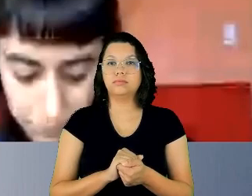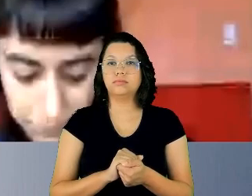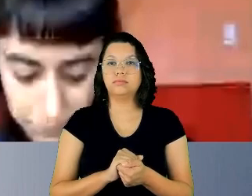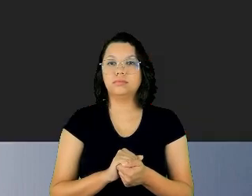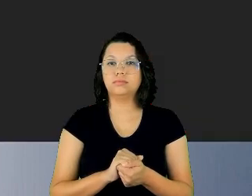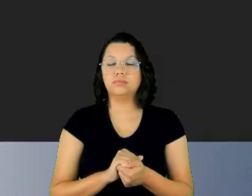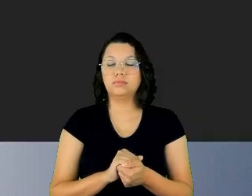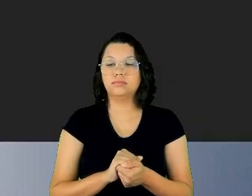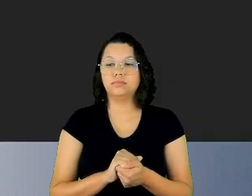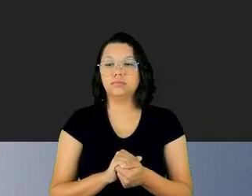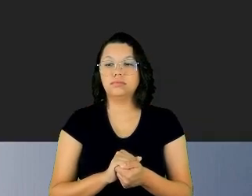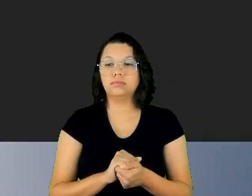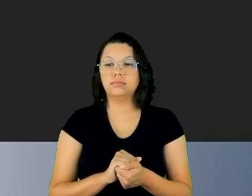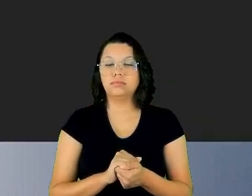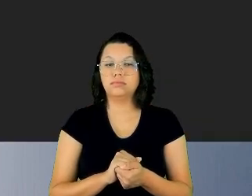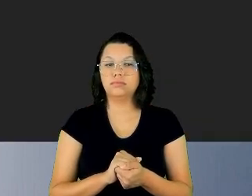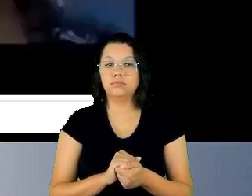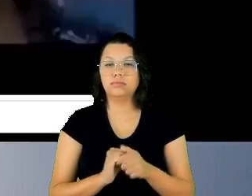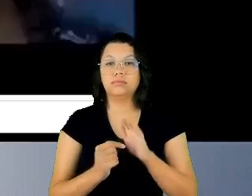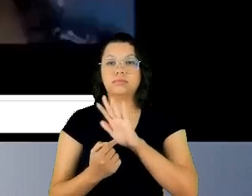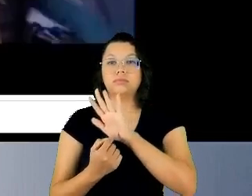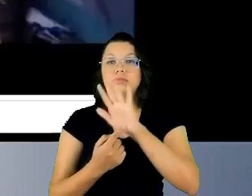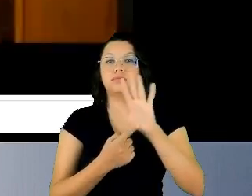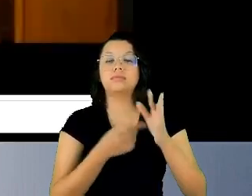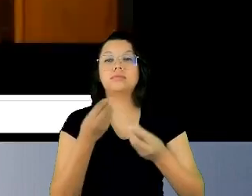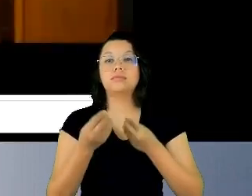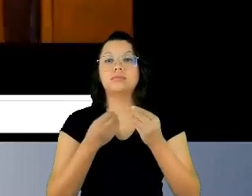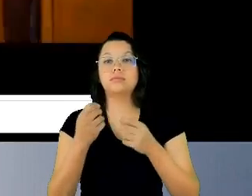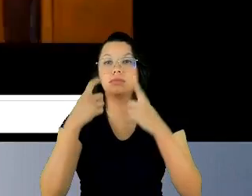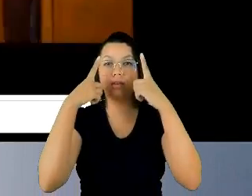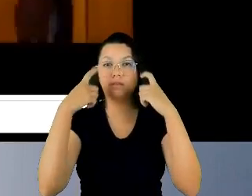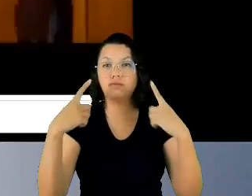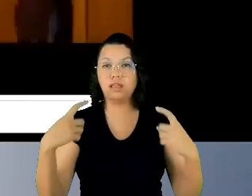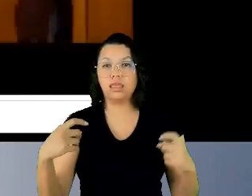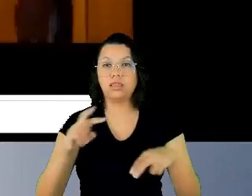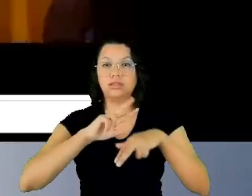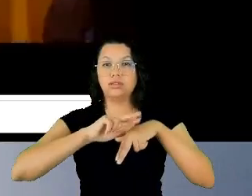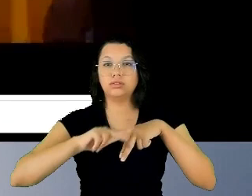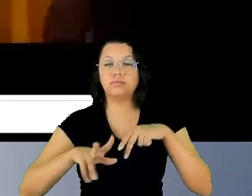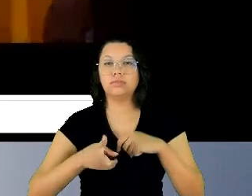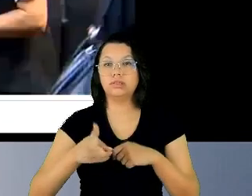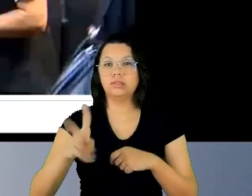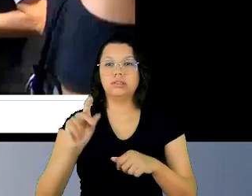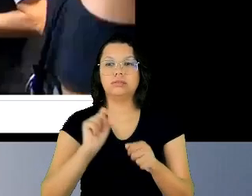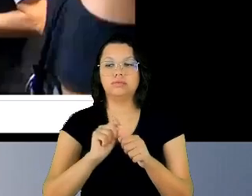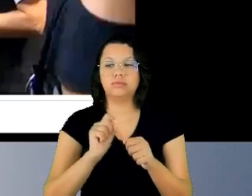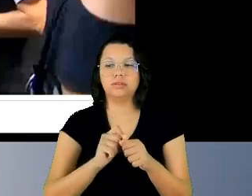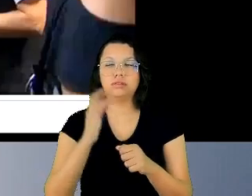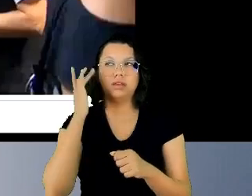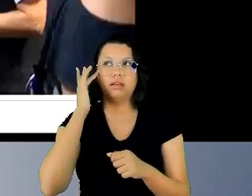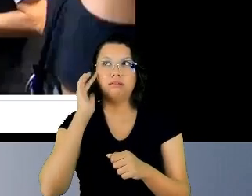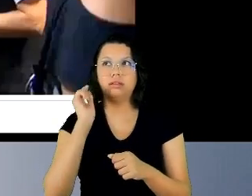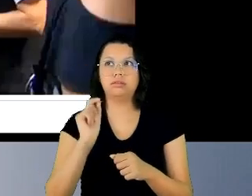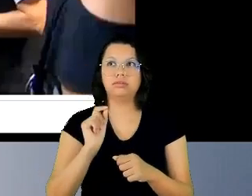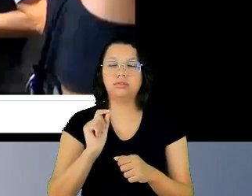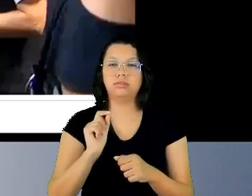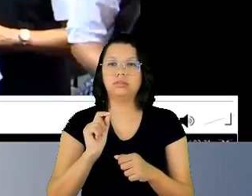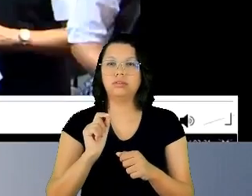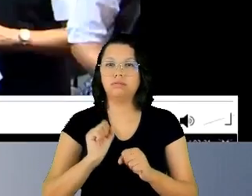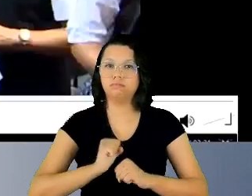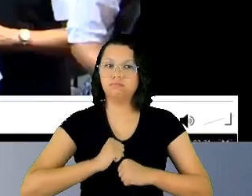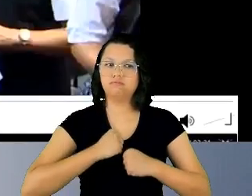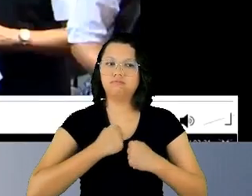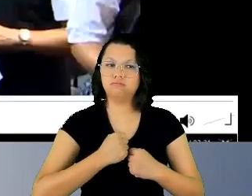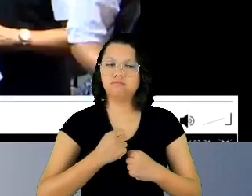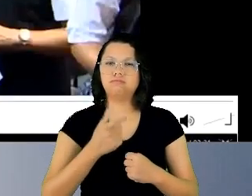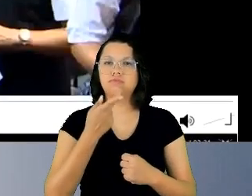...mulheres expõem como a violência de gênero é constantemente praticada. Eu acho que reforçou bastante a